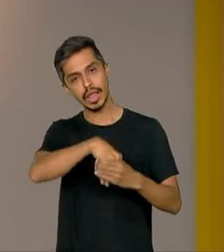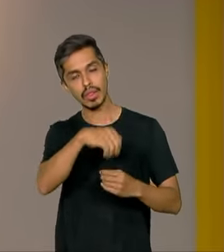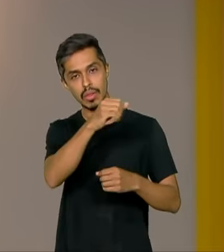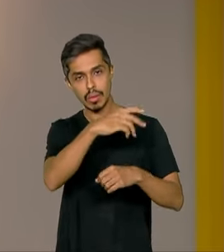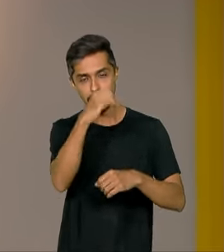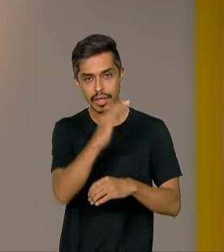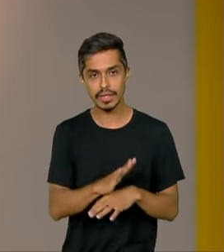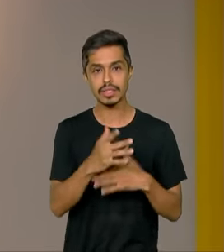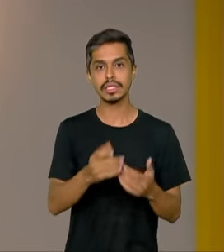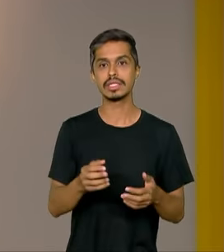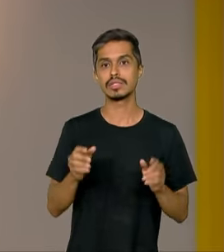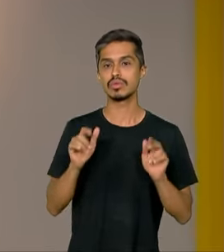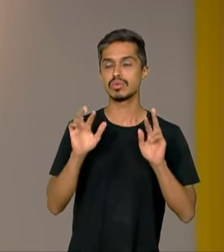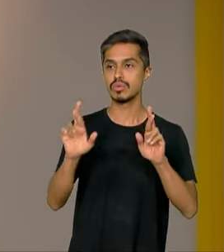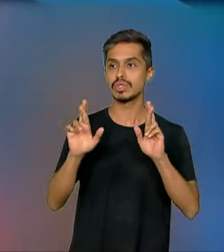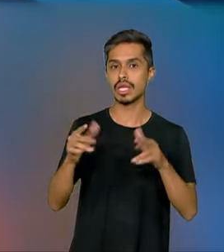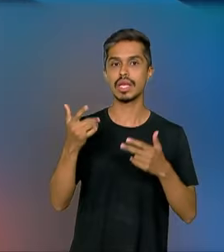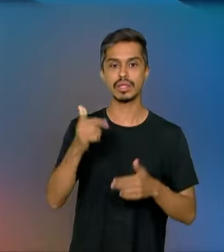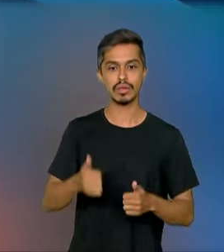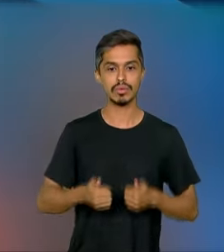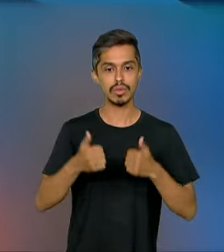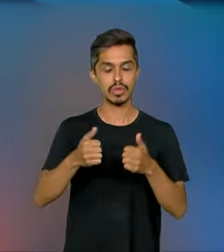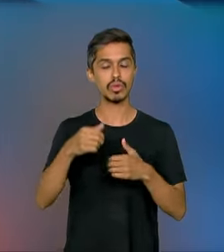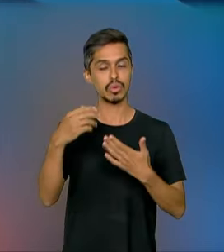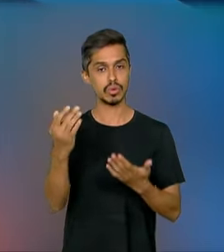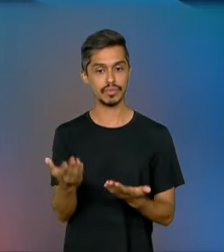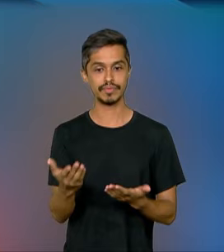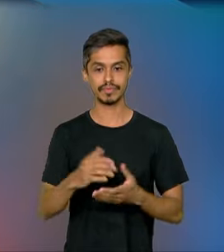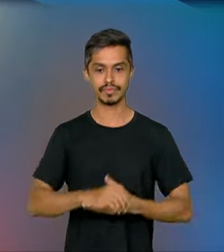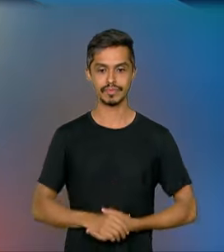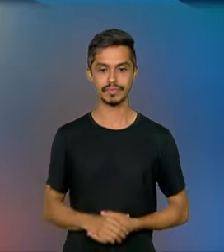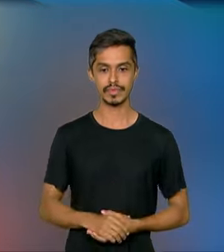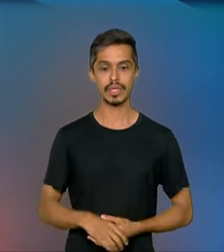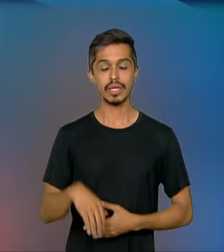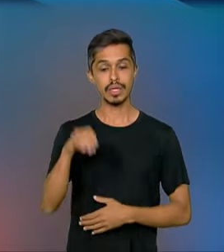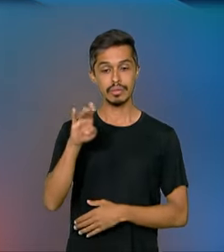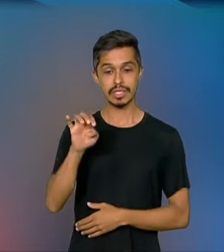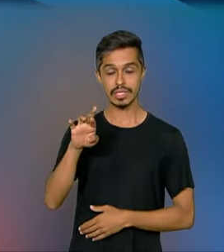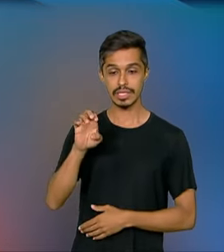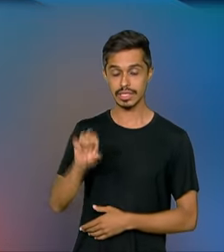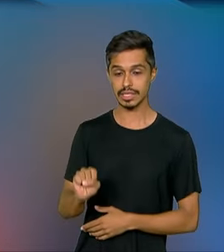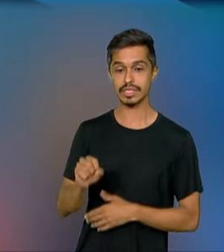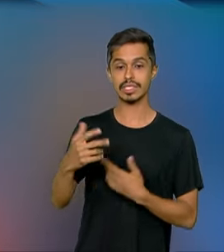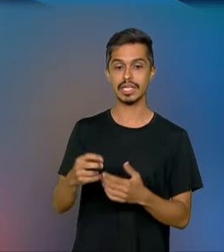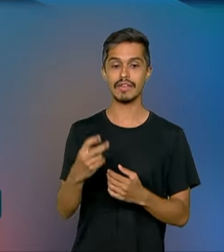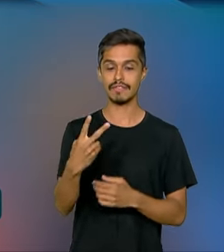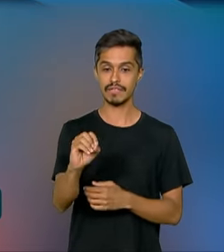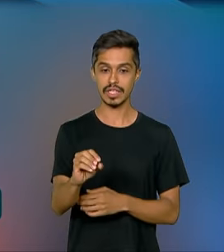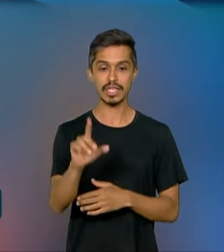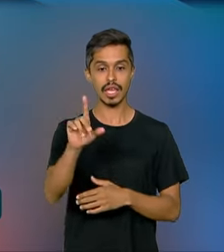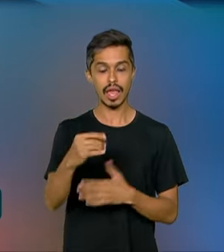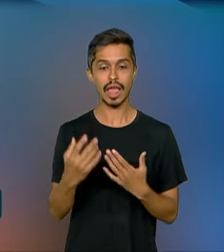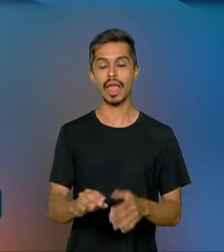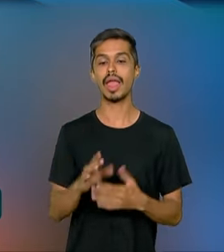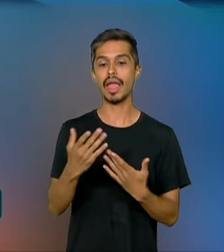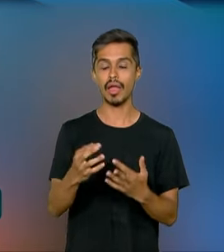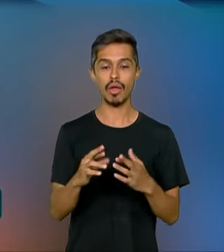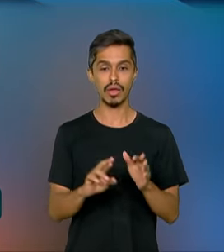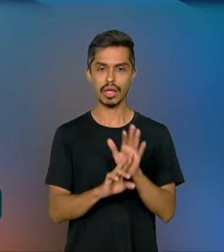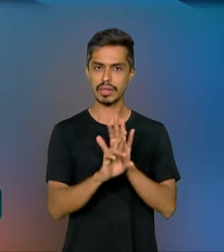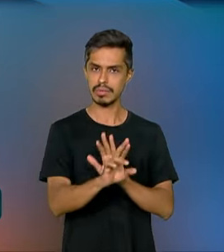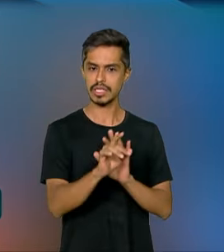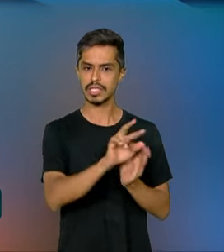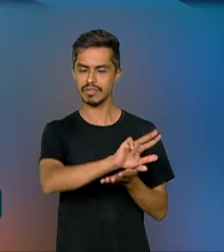inclusivo do planeta. O Business 20 é um fórum entre empresários e representantes